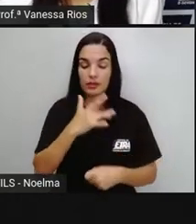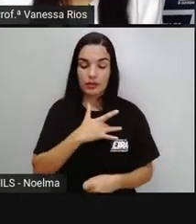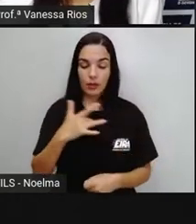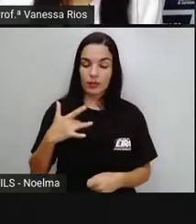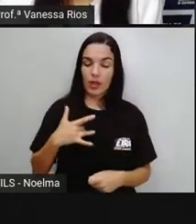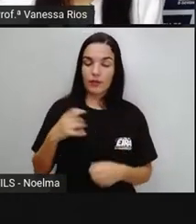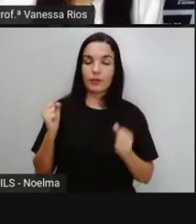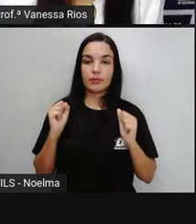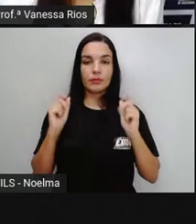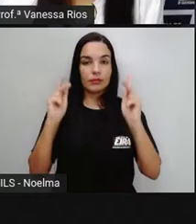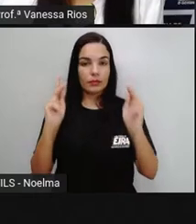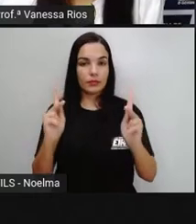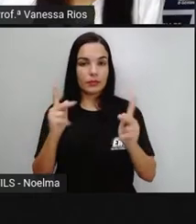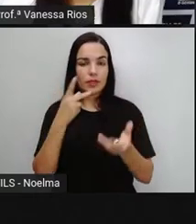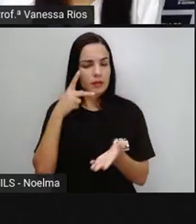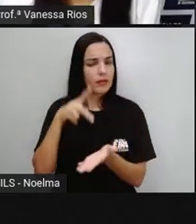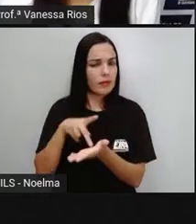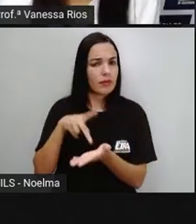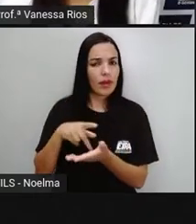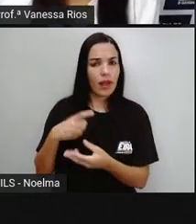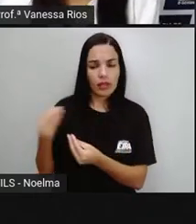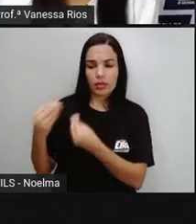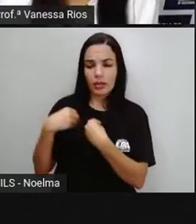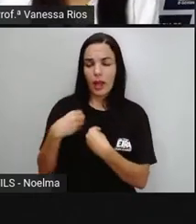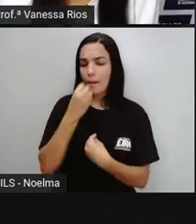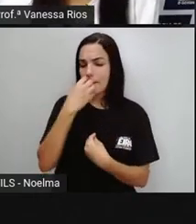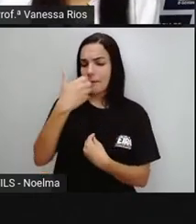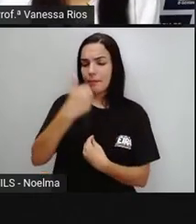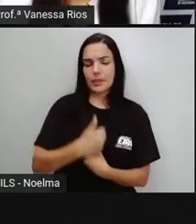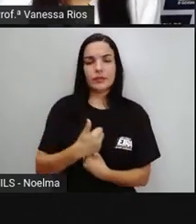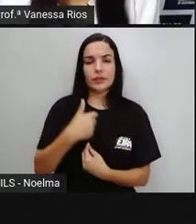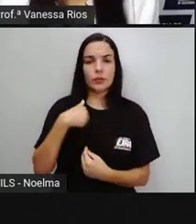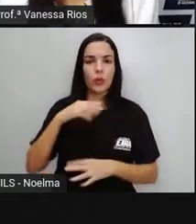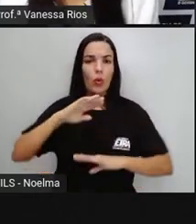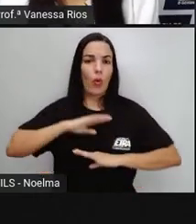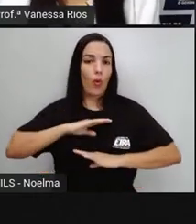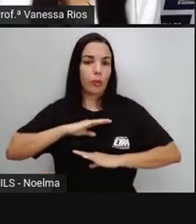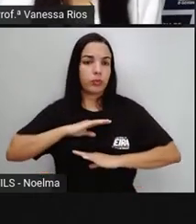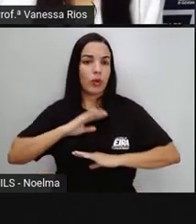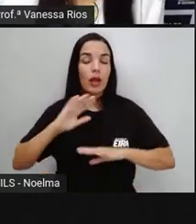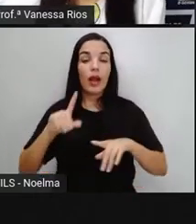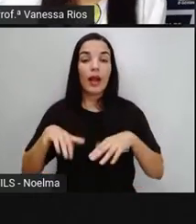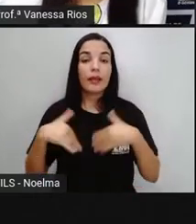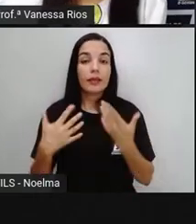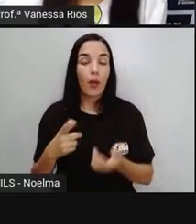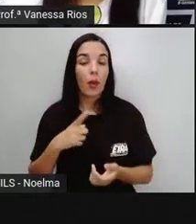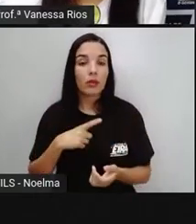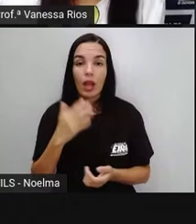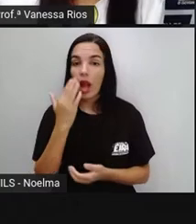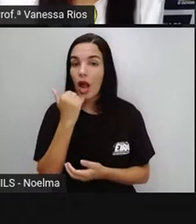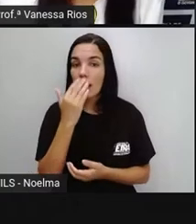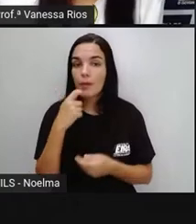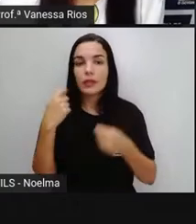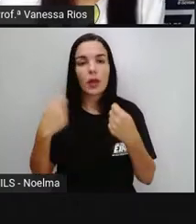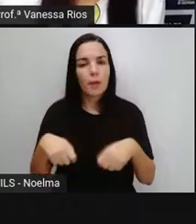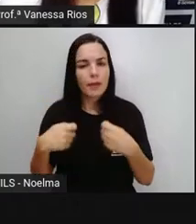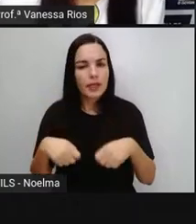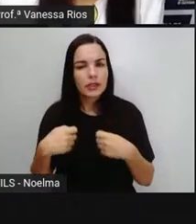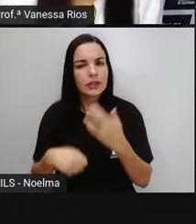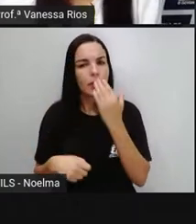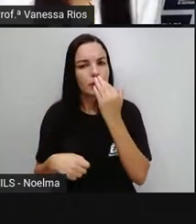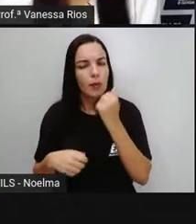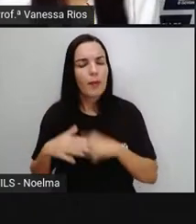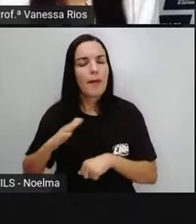saudável E realmente Traga benefícios Para o nosso corpo Entendendo aí Que existem alimentos Que precisamos Comer